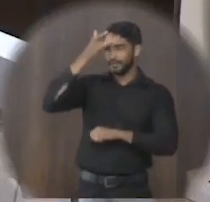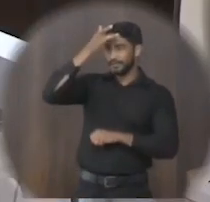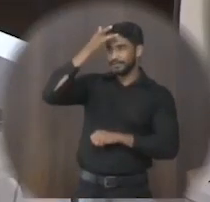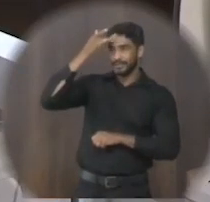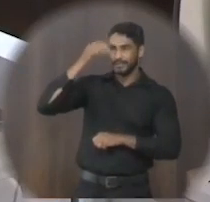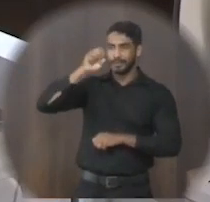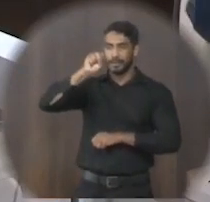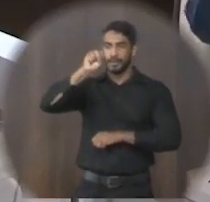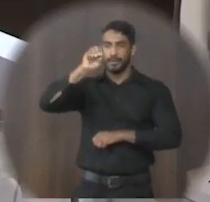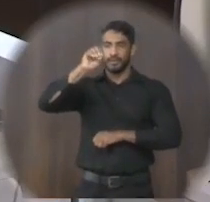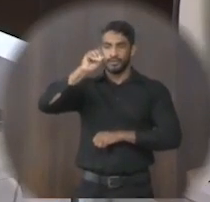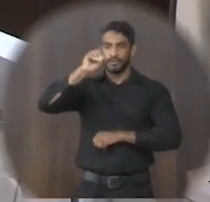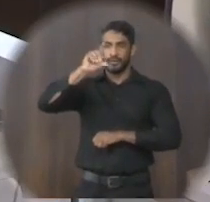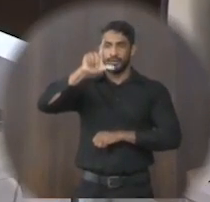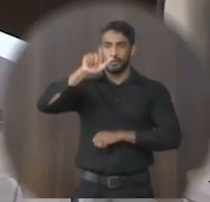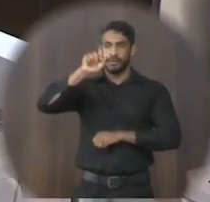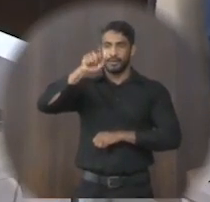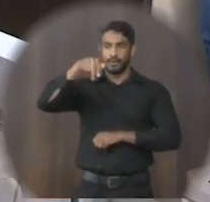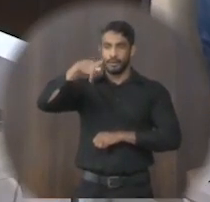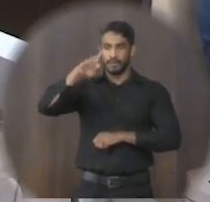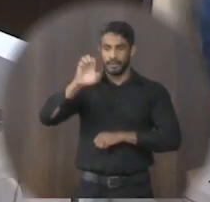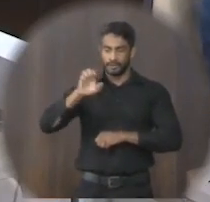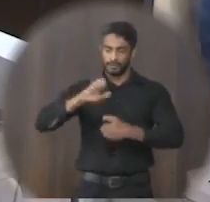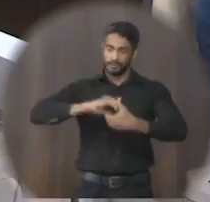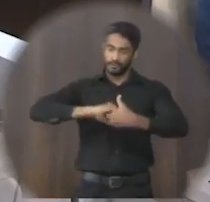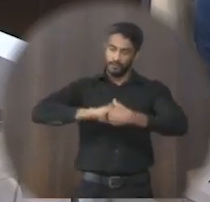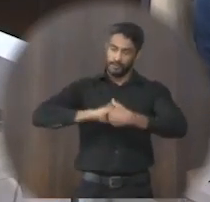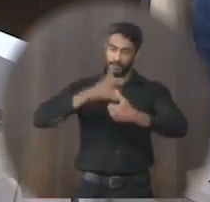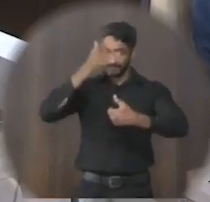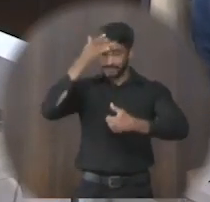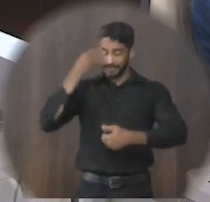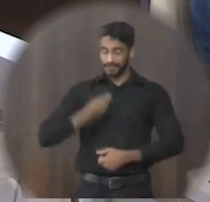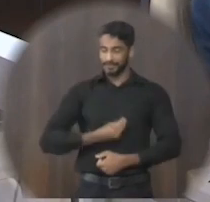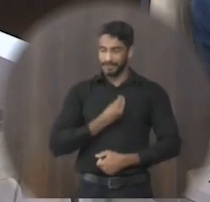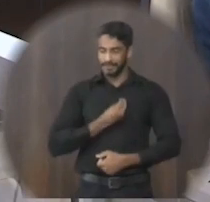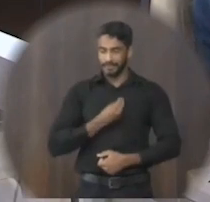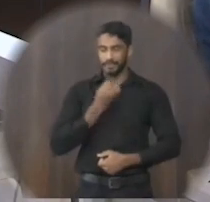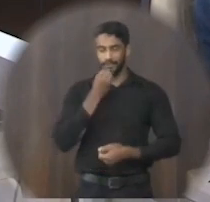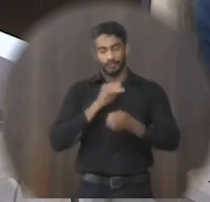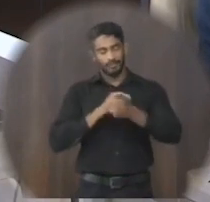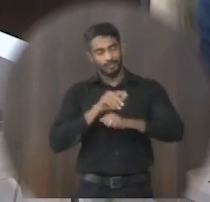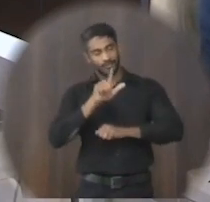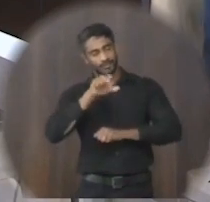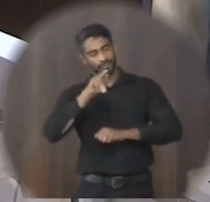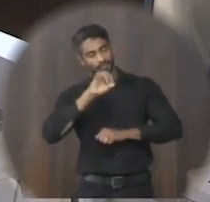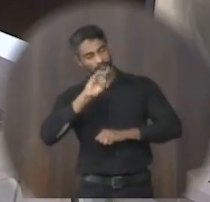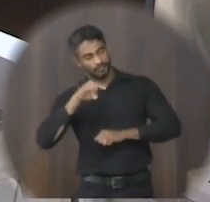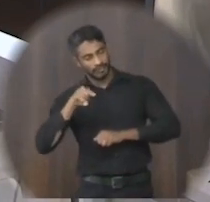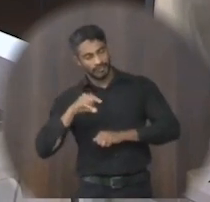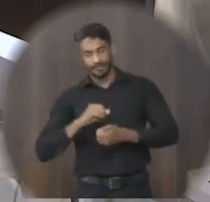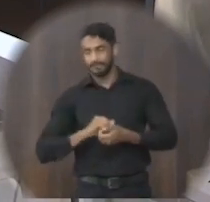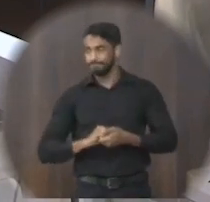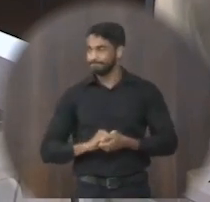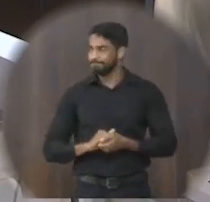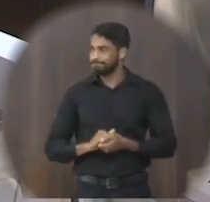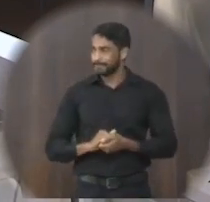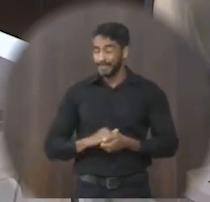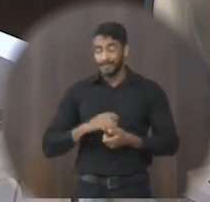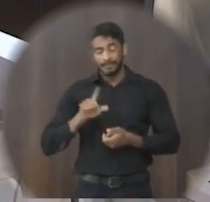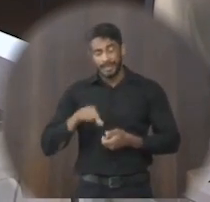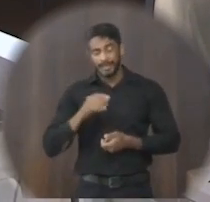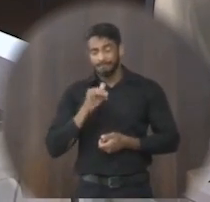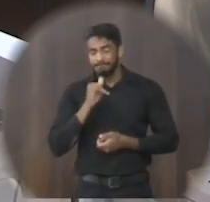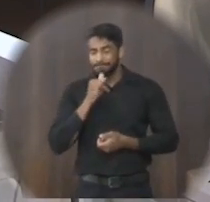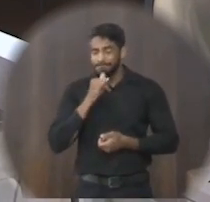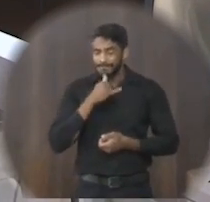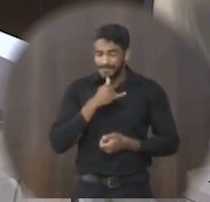Solange, minha vizinha, que eu cumprimento por presente. Boa noite, senhor Luiz. Boa noite. Com muita tristeza